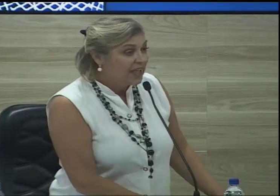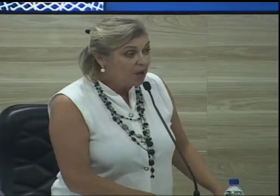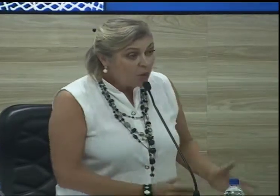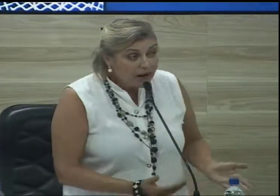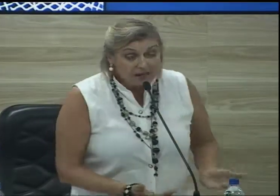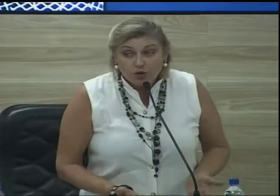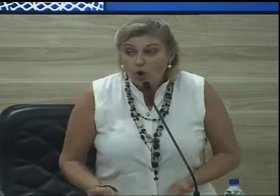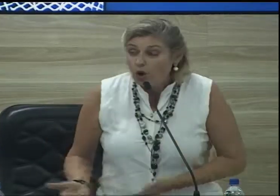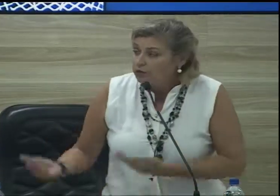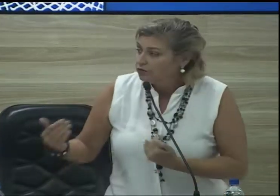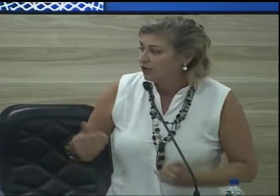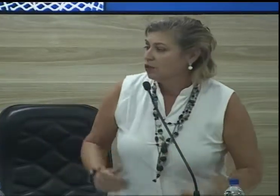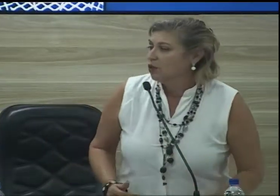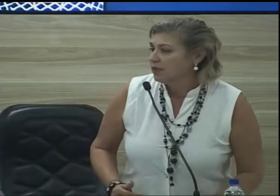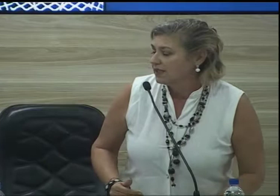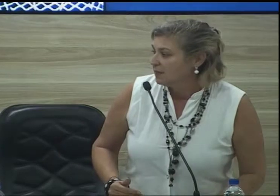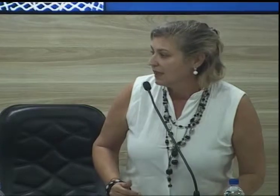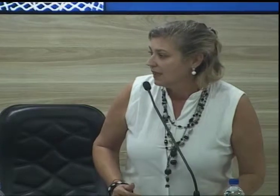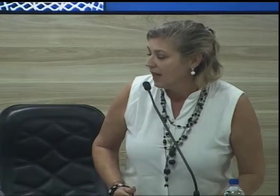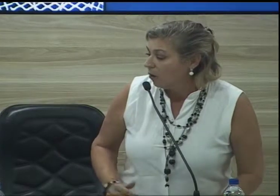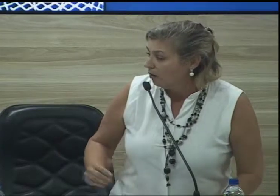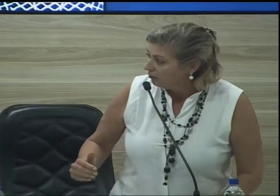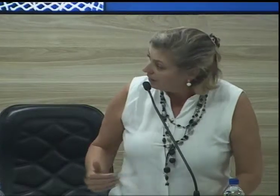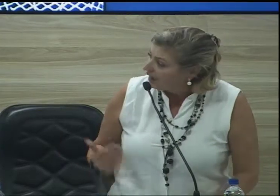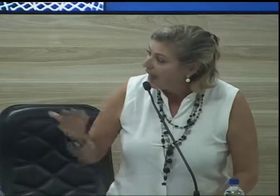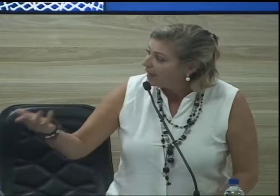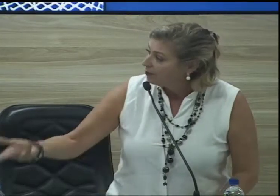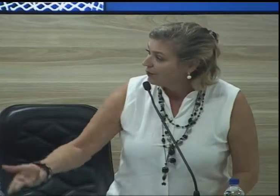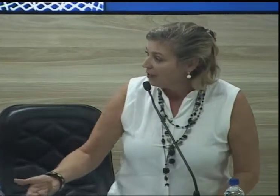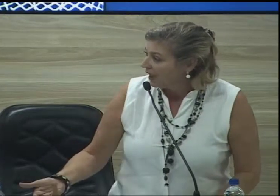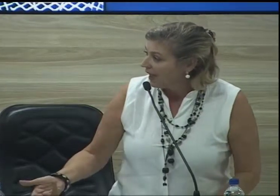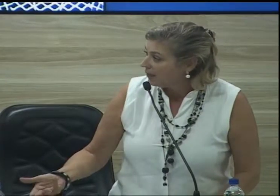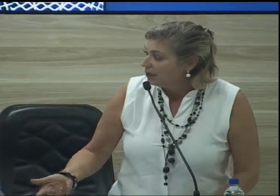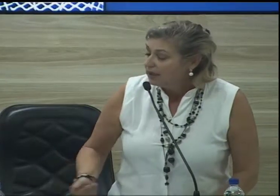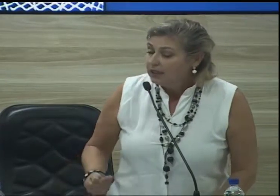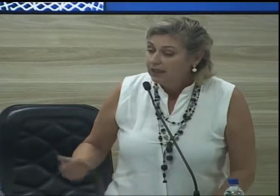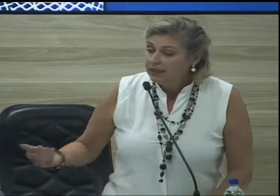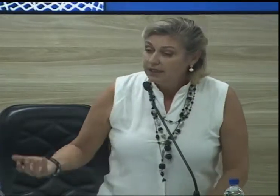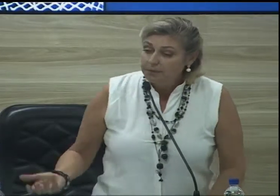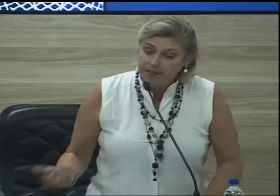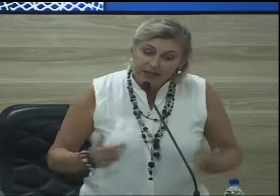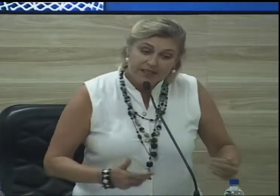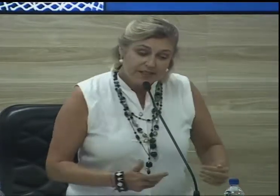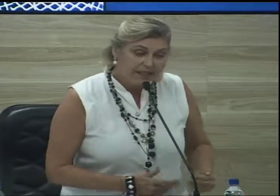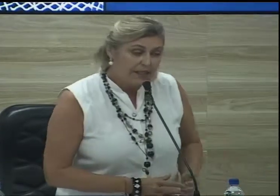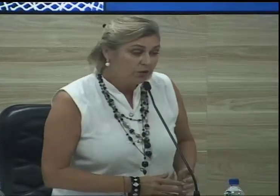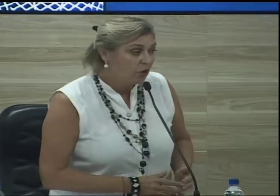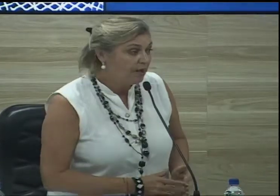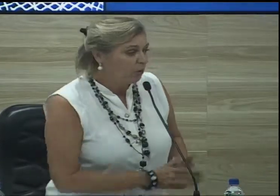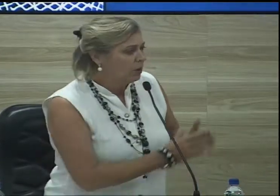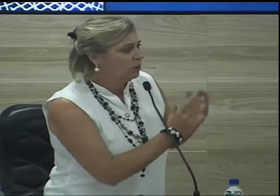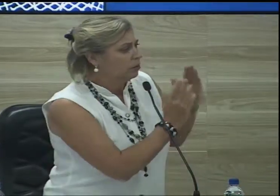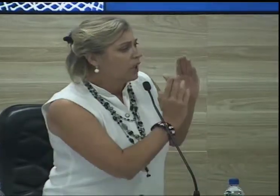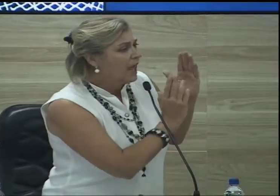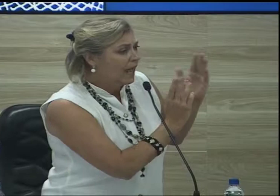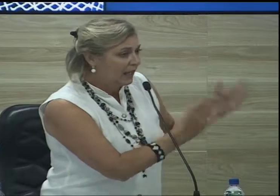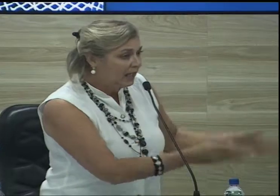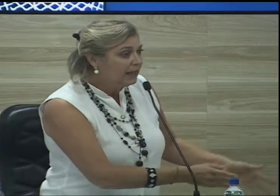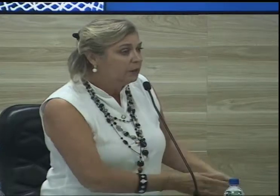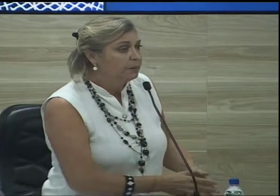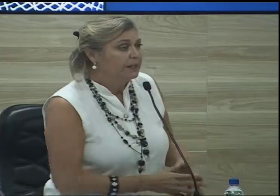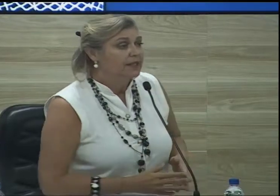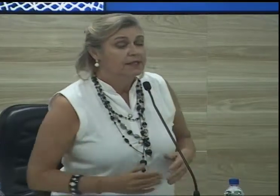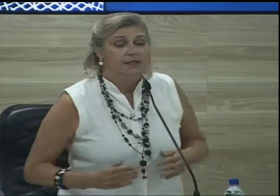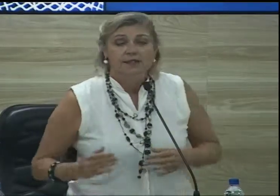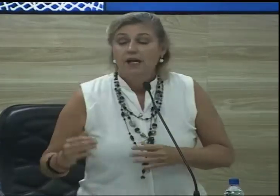que é o retorno de todo esse material criado, fabricado, para que se retorne. Quanto a